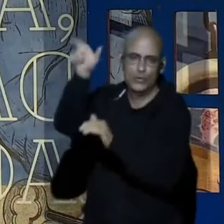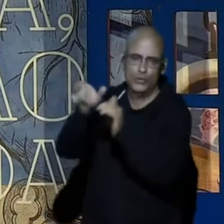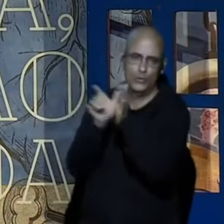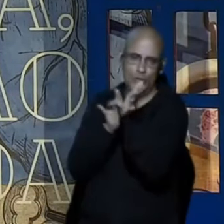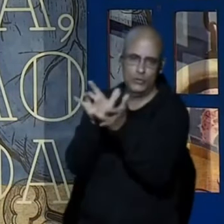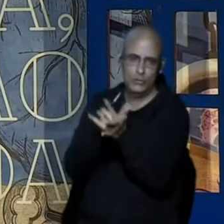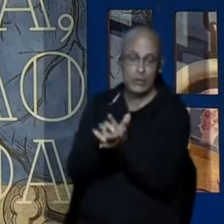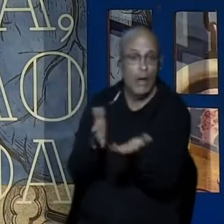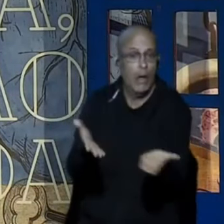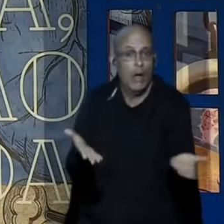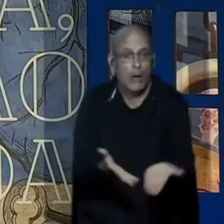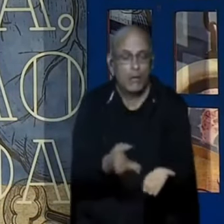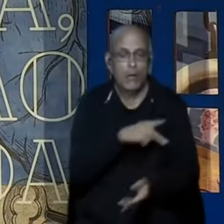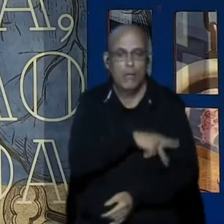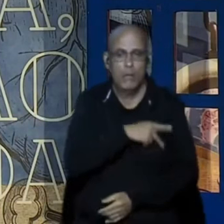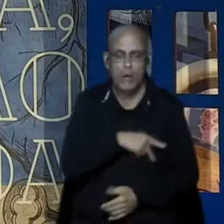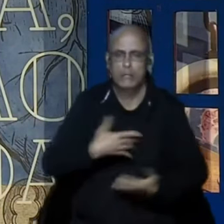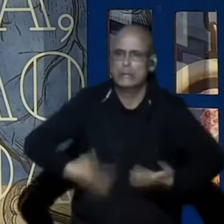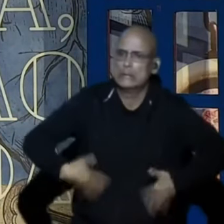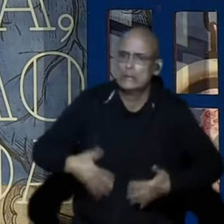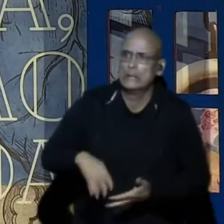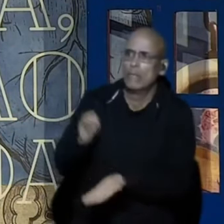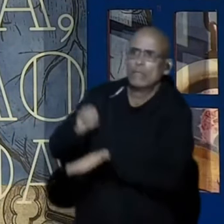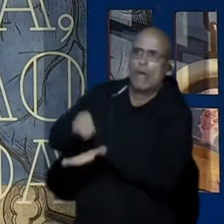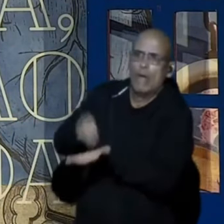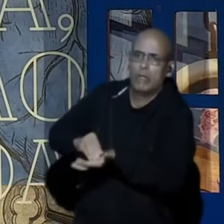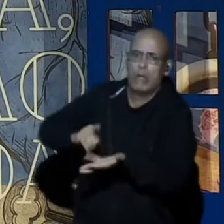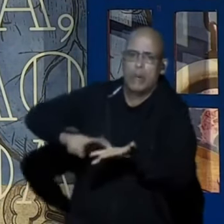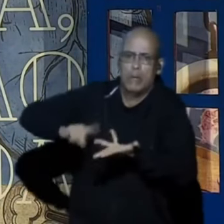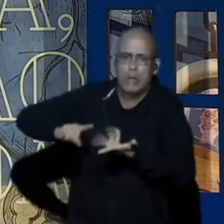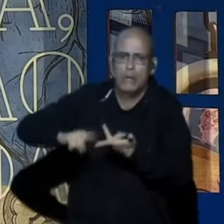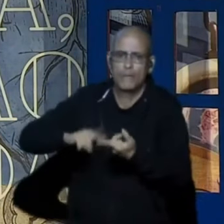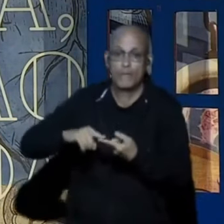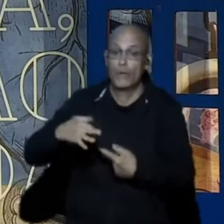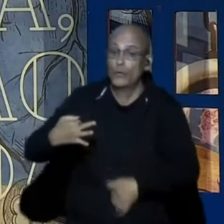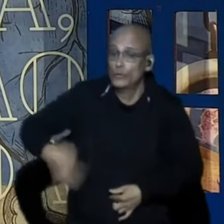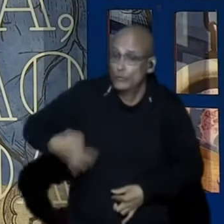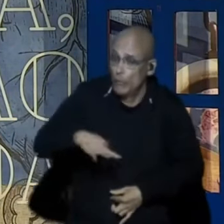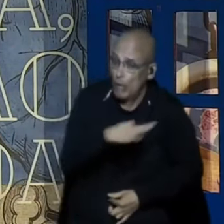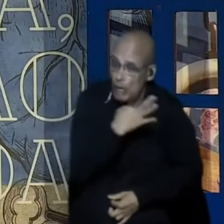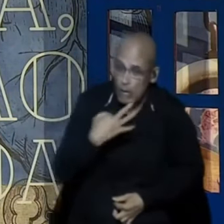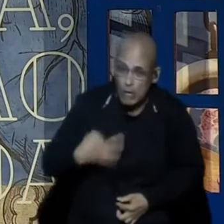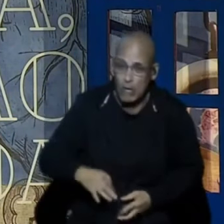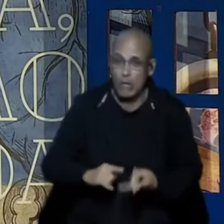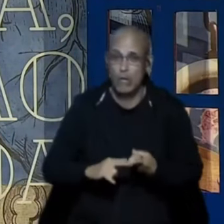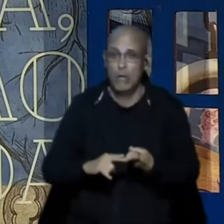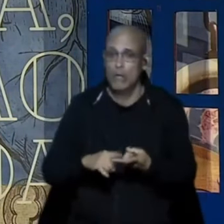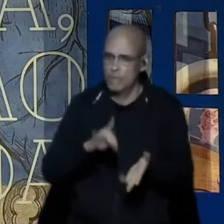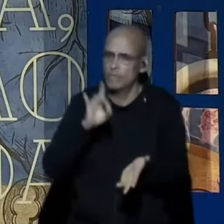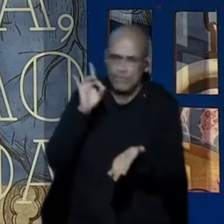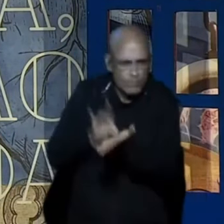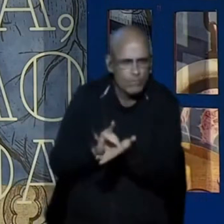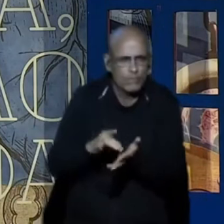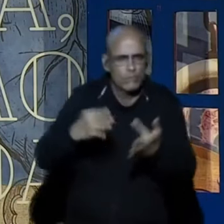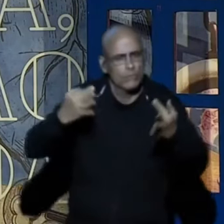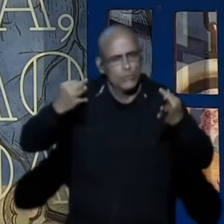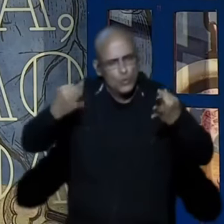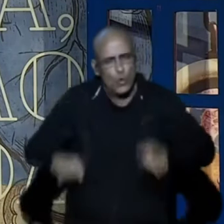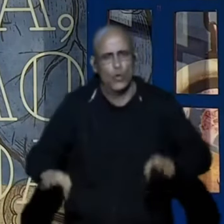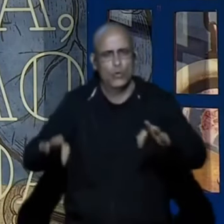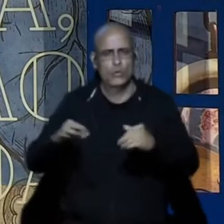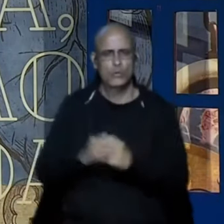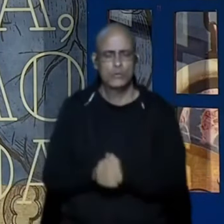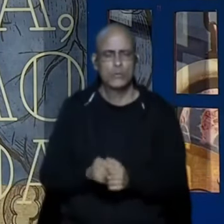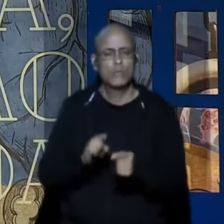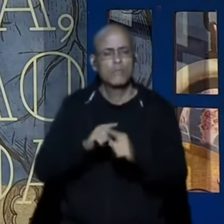ele se via muitas vezes sentindo falta Sentindo dores Verdadeiras dores Mas